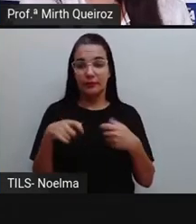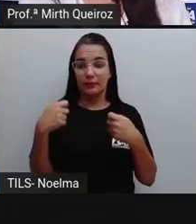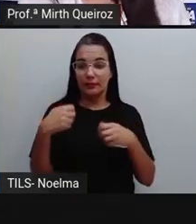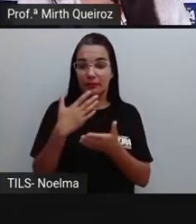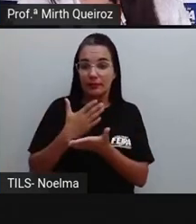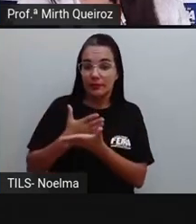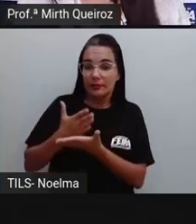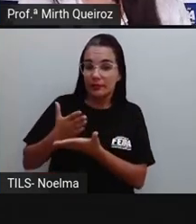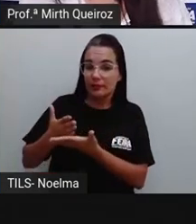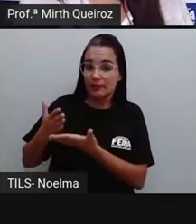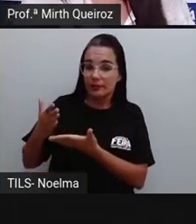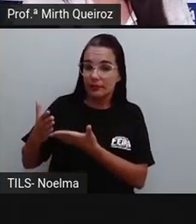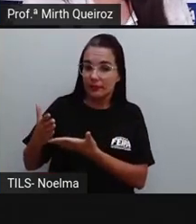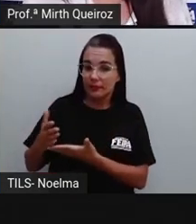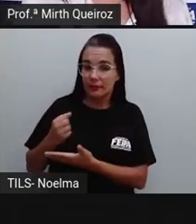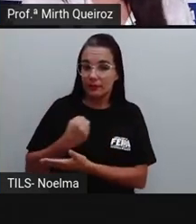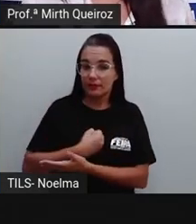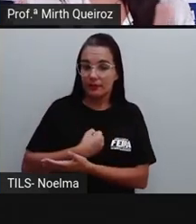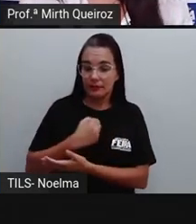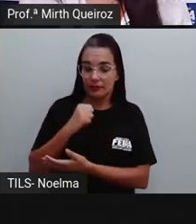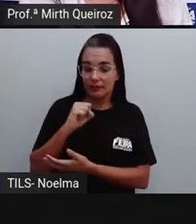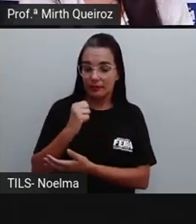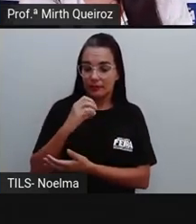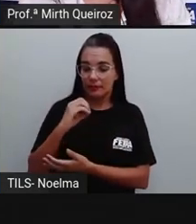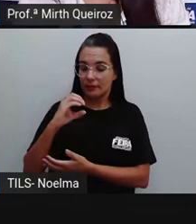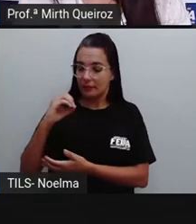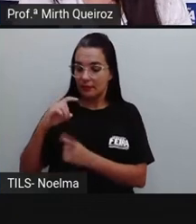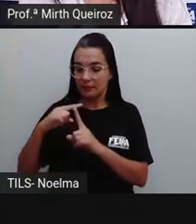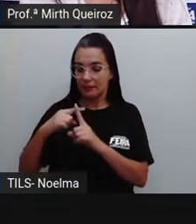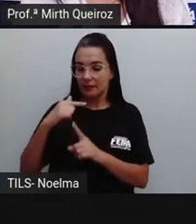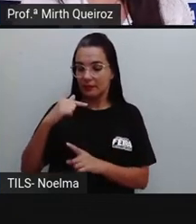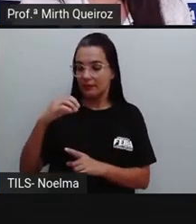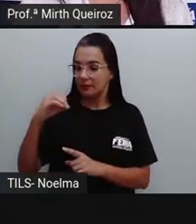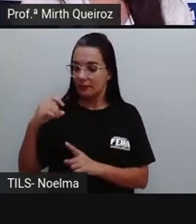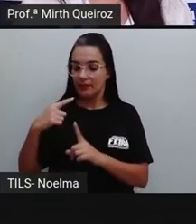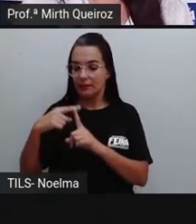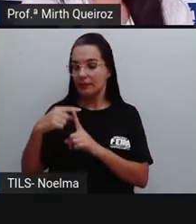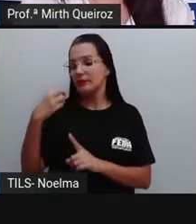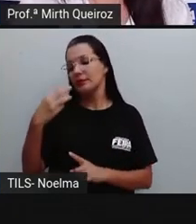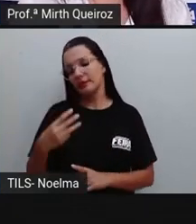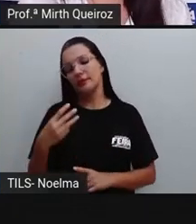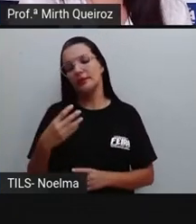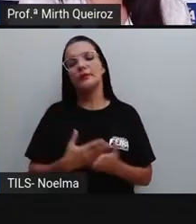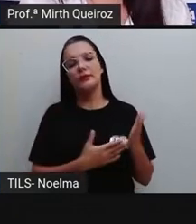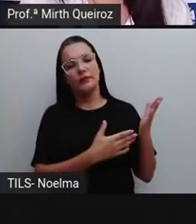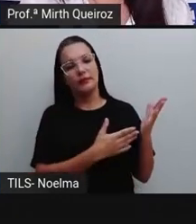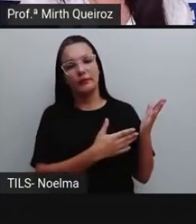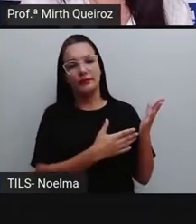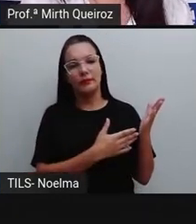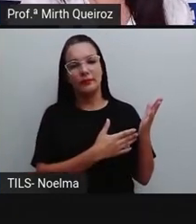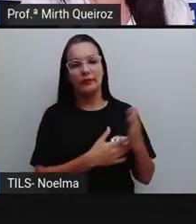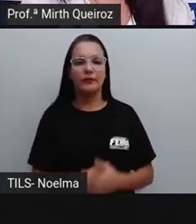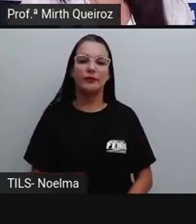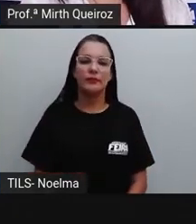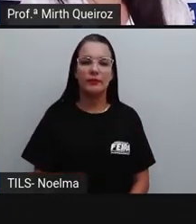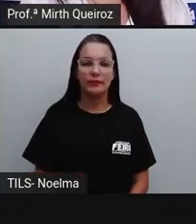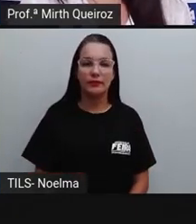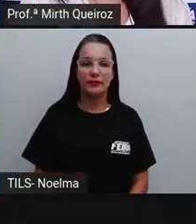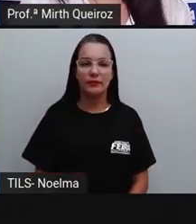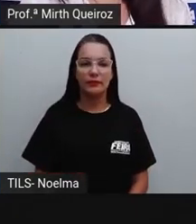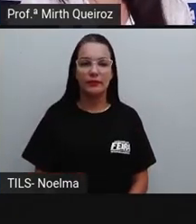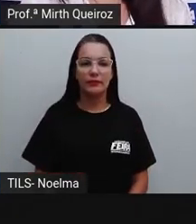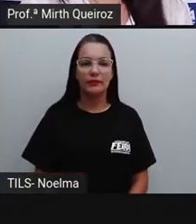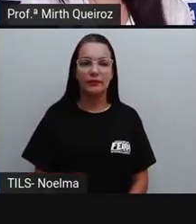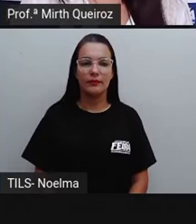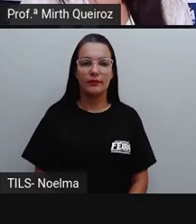oitocentos e setenta e três, é oitocentos mais setenta mais três, formando aí o numeral oitocentos